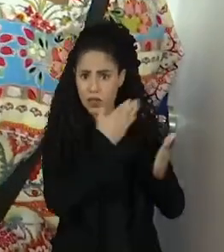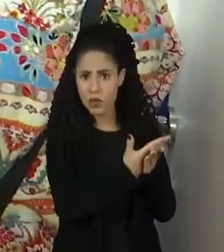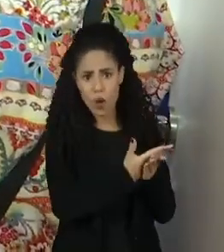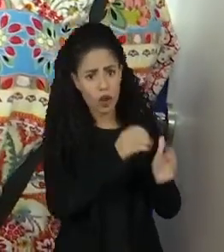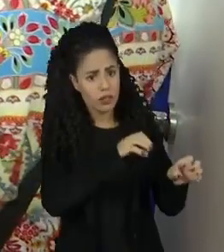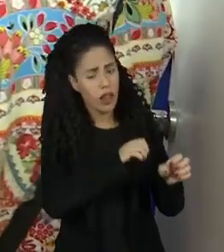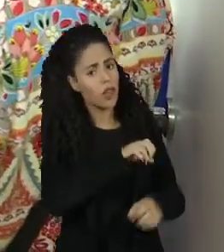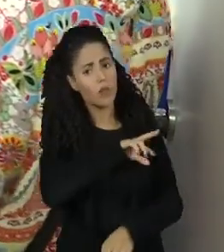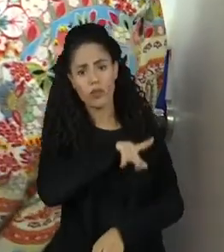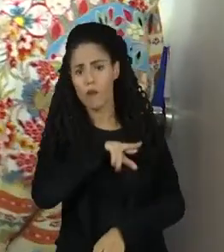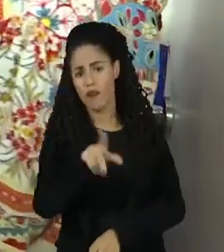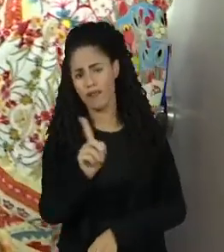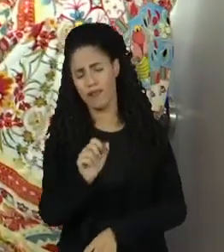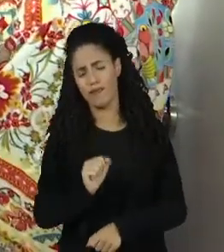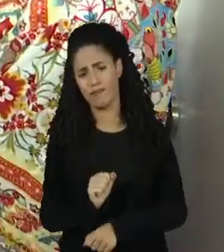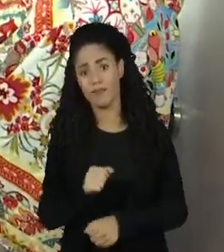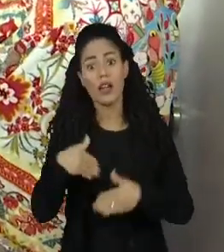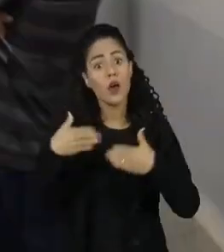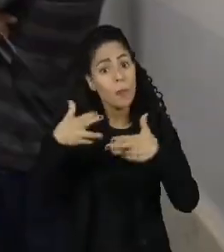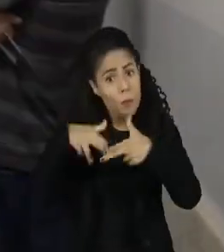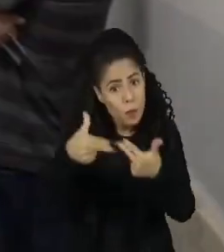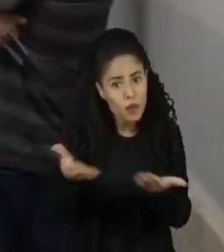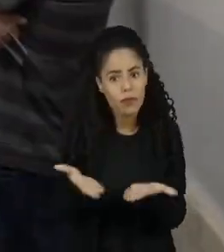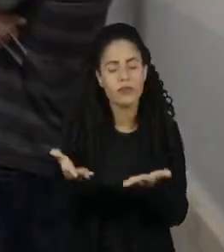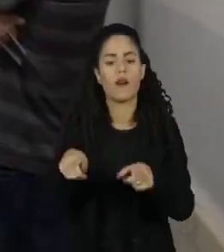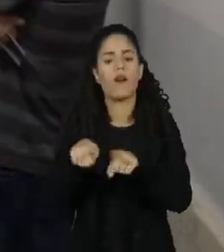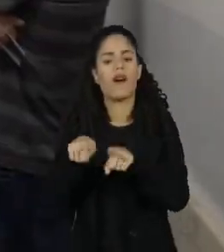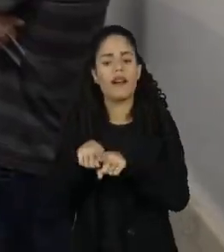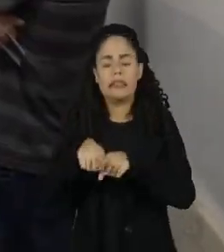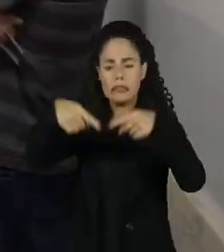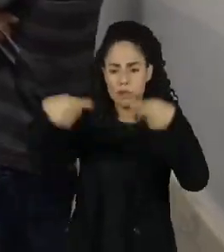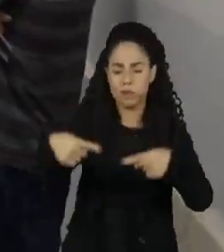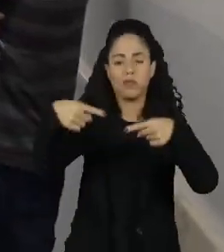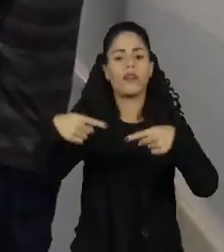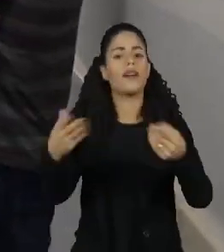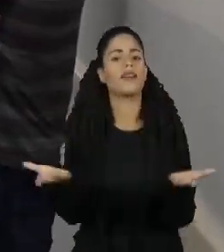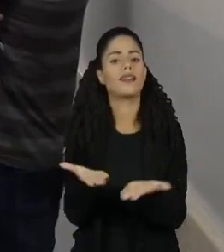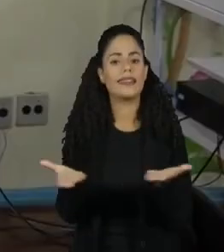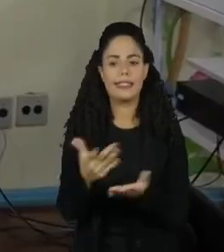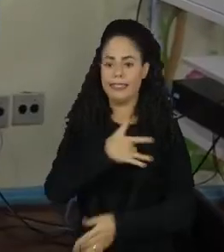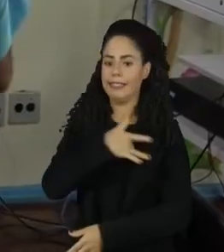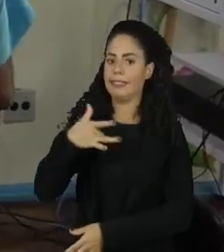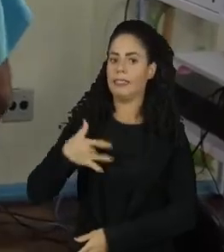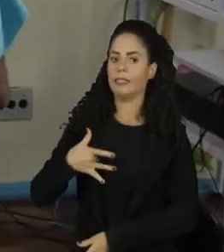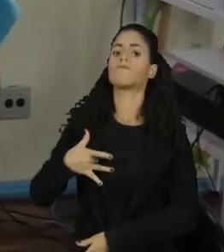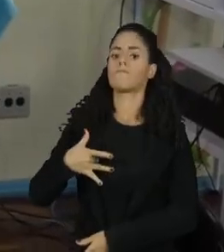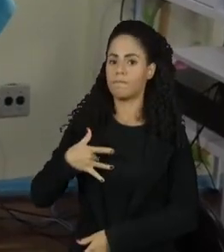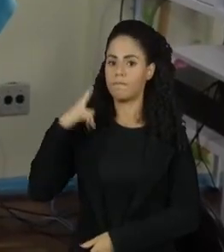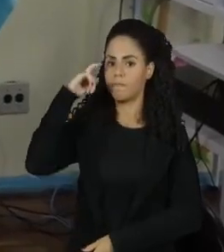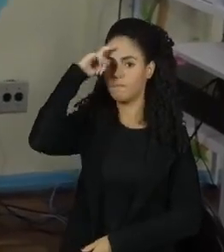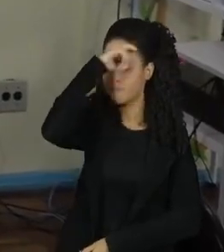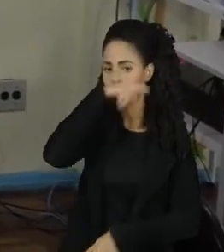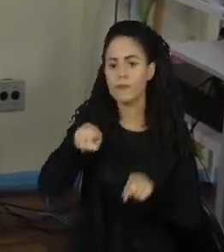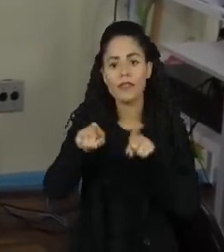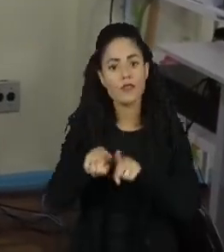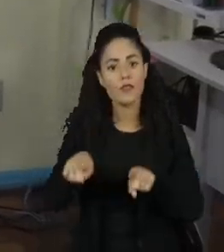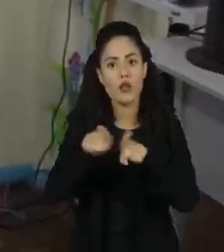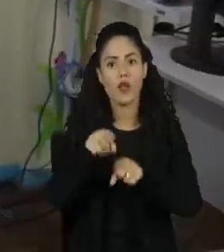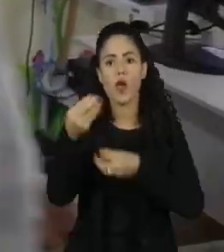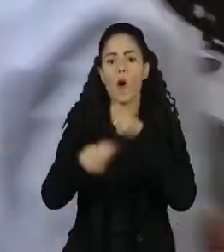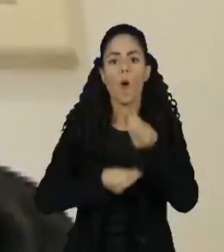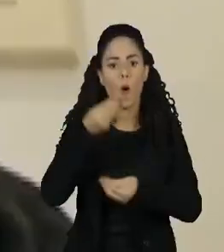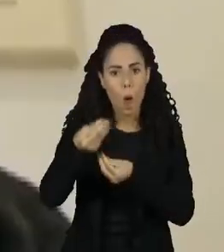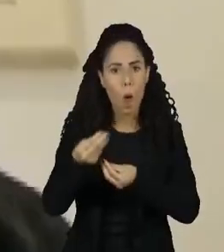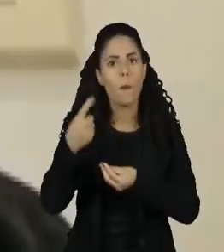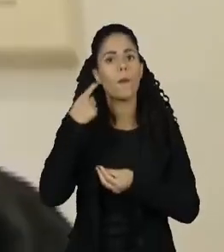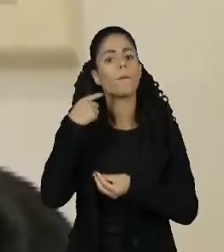Além disso, a inversão da pirâmide etária ainda traz desafios para o sistema de saúde. Por isso, o melhor remédio é sempre